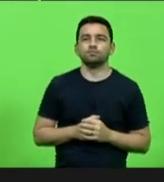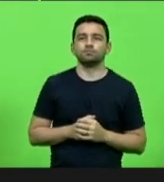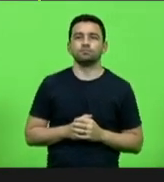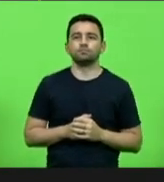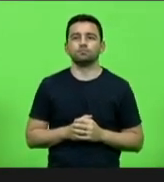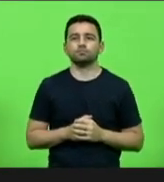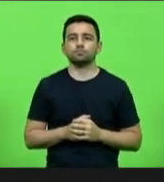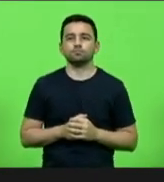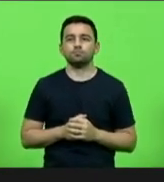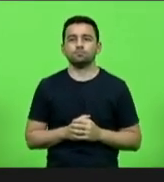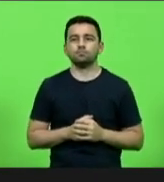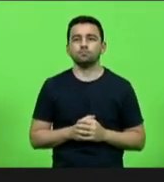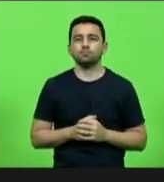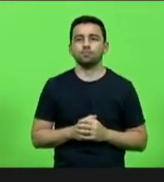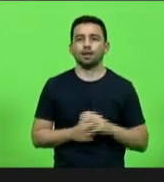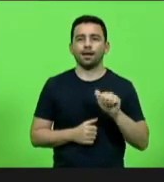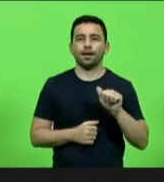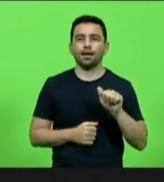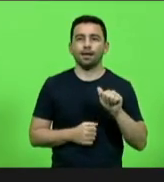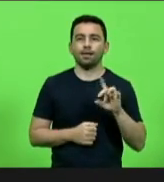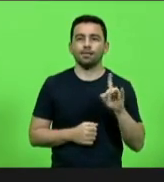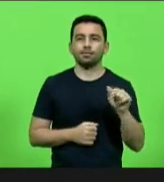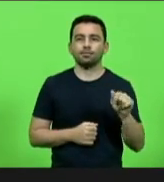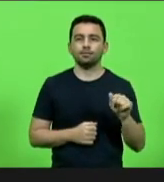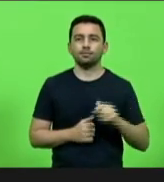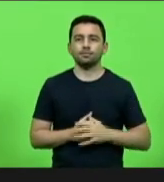Deputada Ada Faraco de Luca.